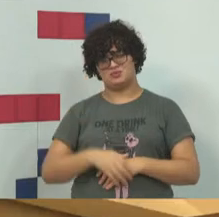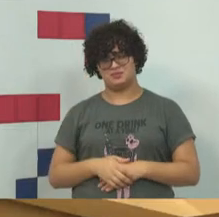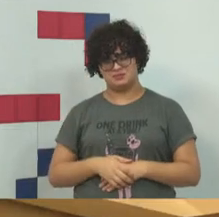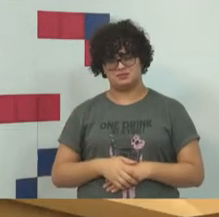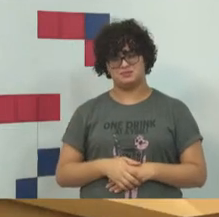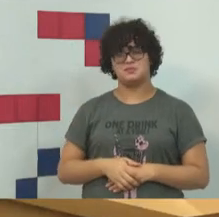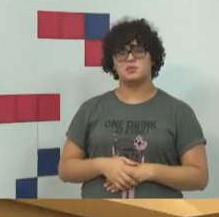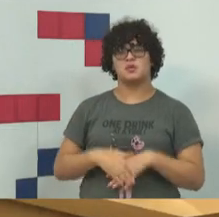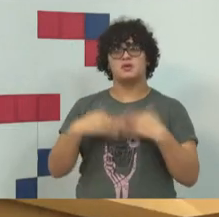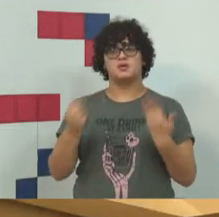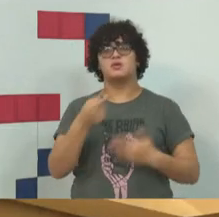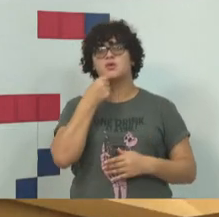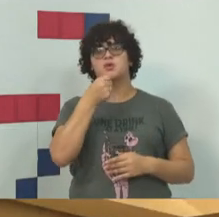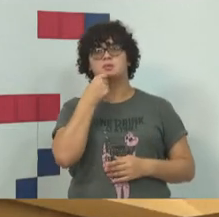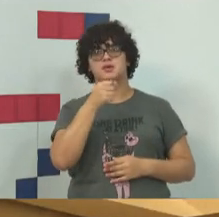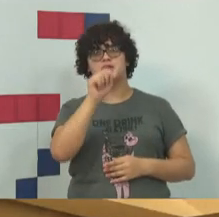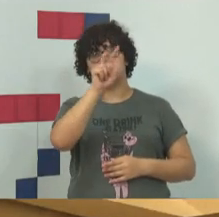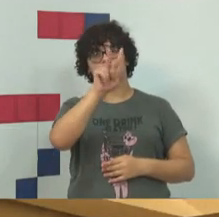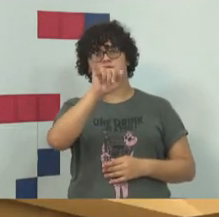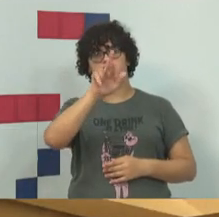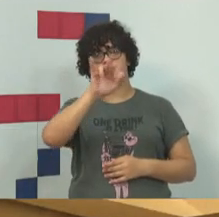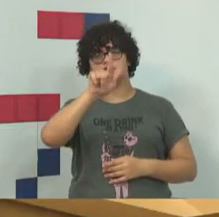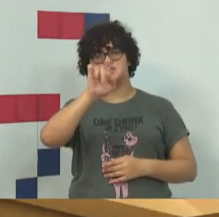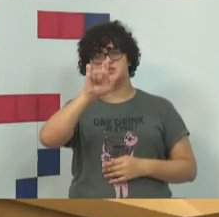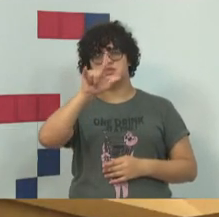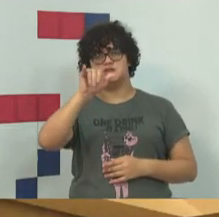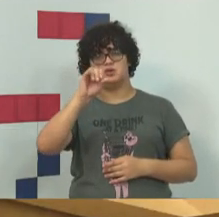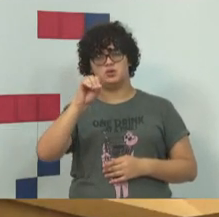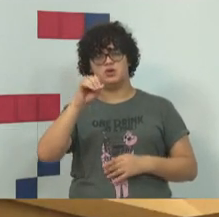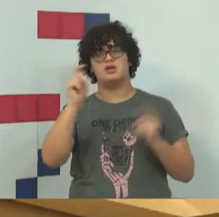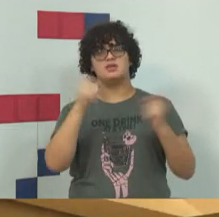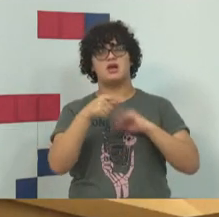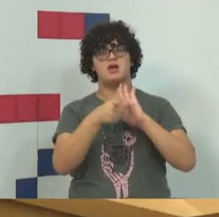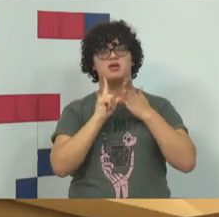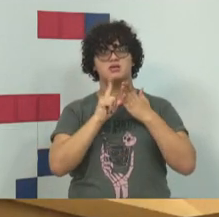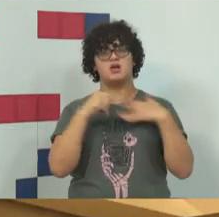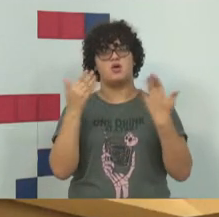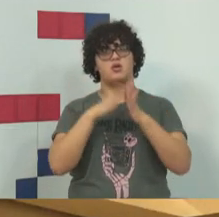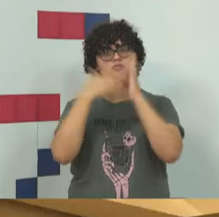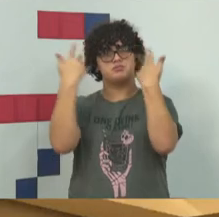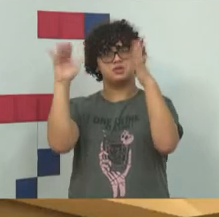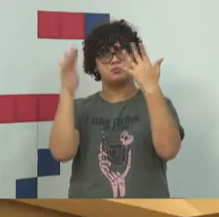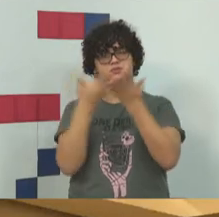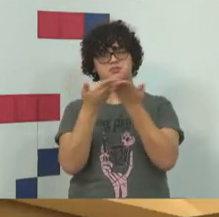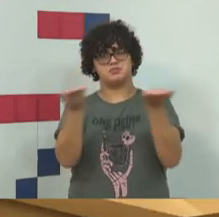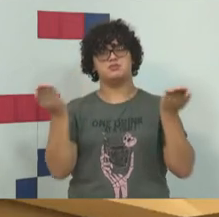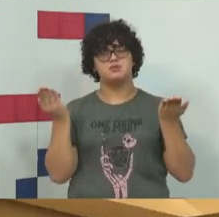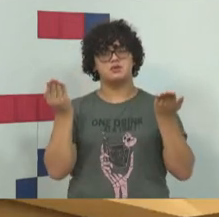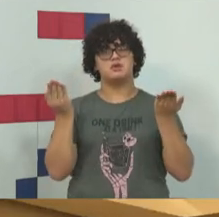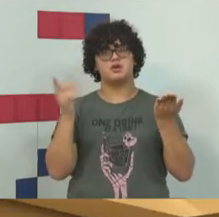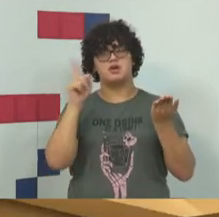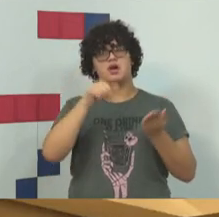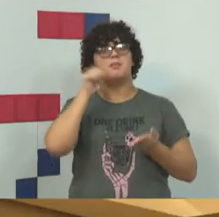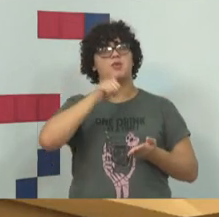o Virgílio Viegas, são duas perguntas, na verdade, antes eu vou dar os parabéns, em nome da Verônica Tonasso, da Vila